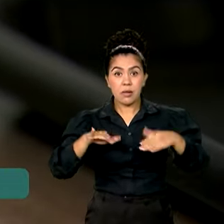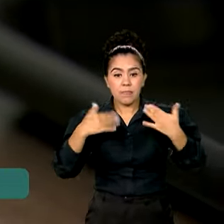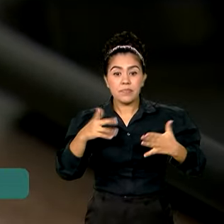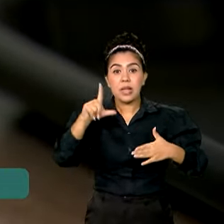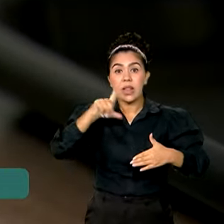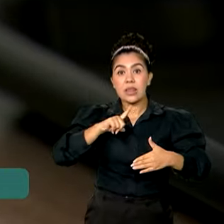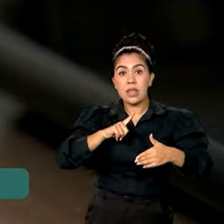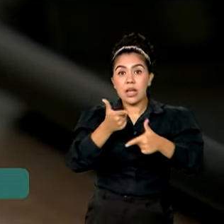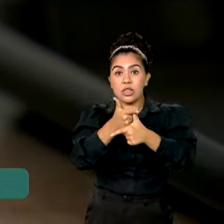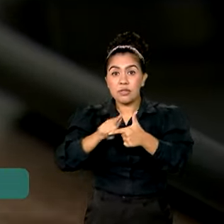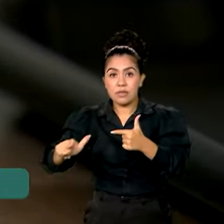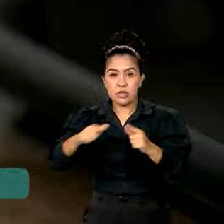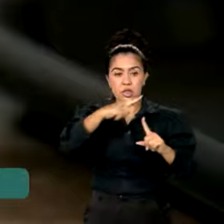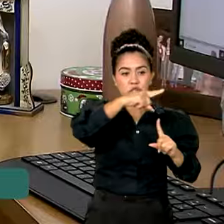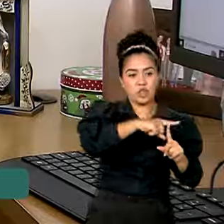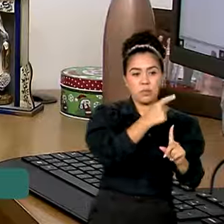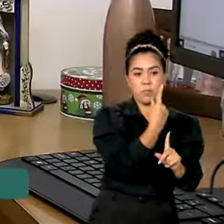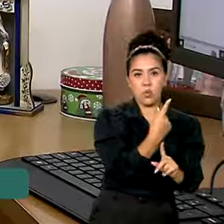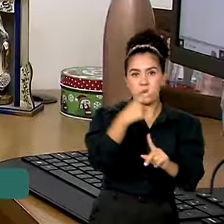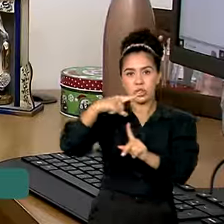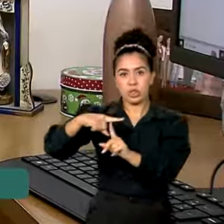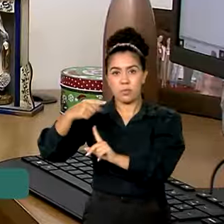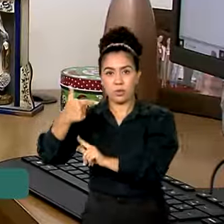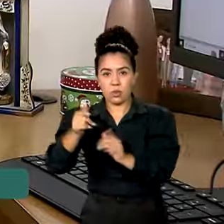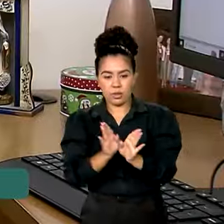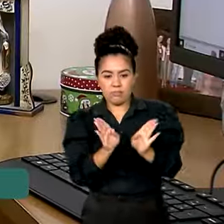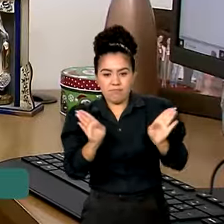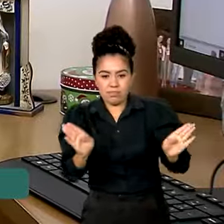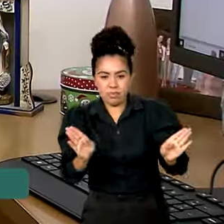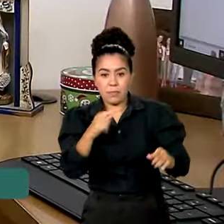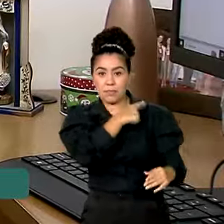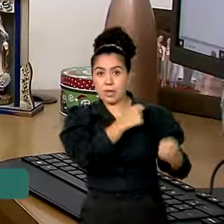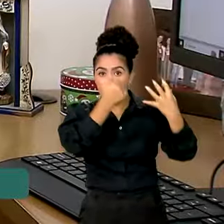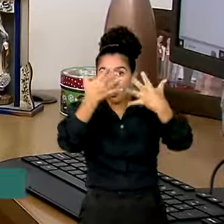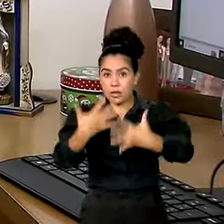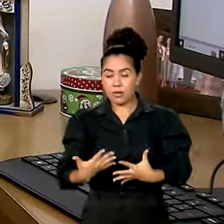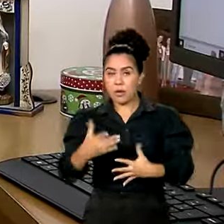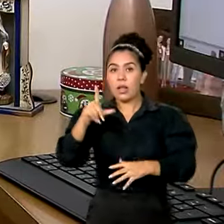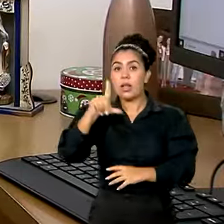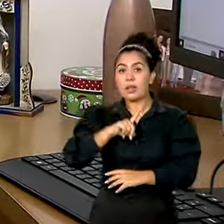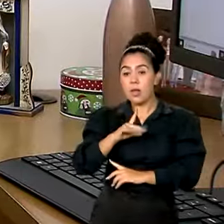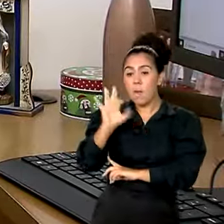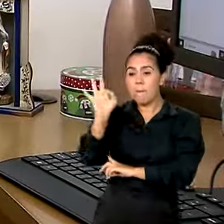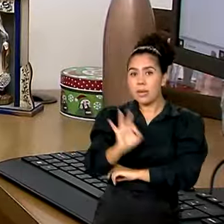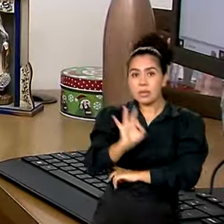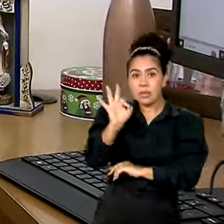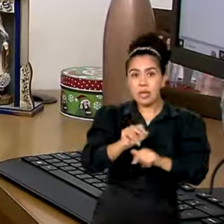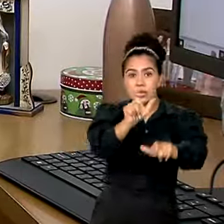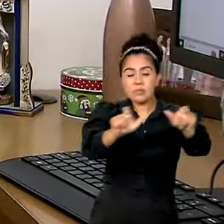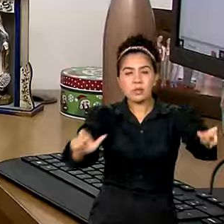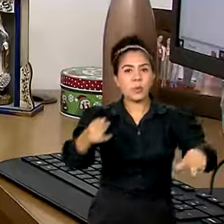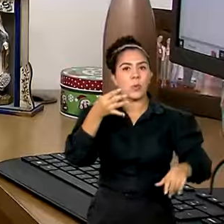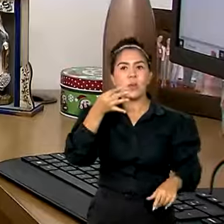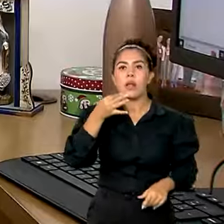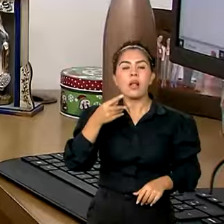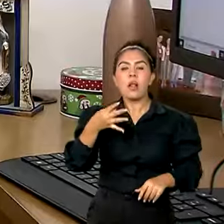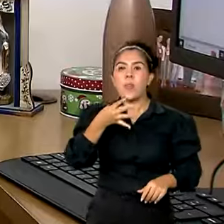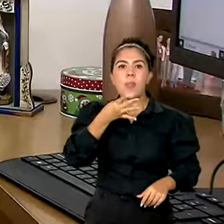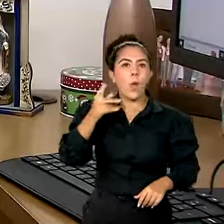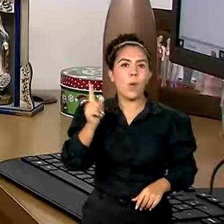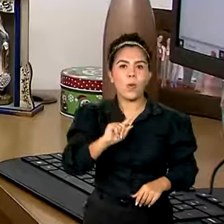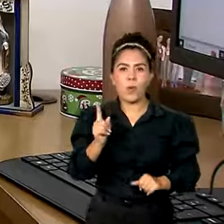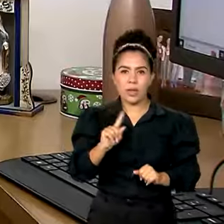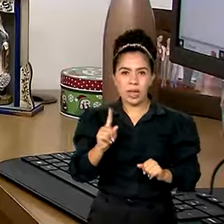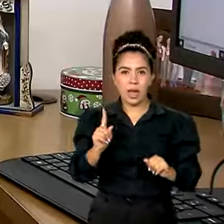dividida em tipos 1 e 2. Existe uma porcentagem muito grande de pessoas que desconhecem o